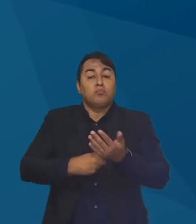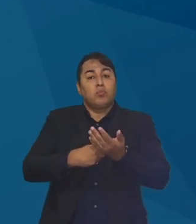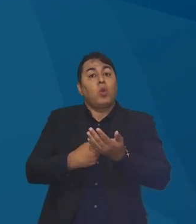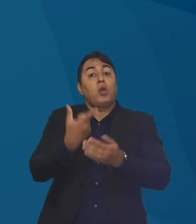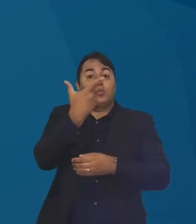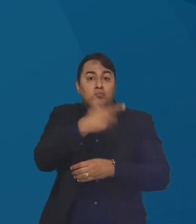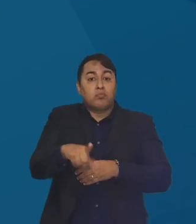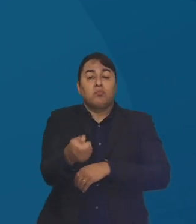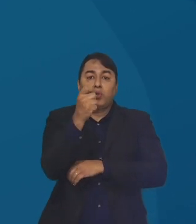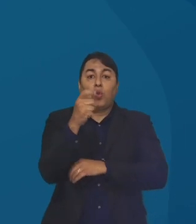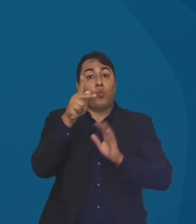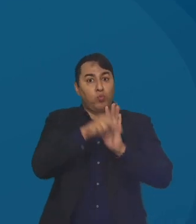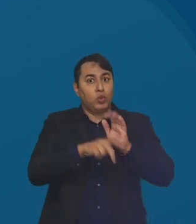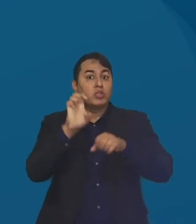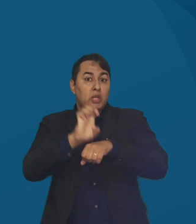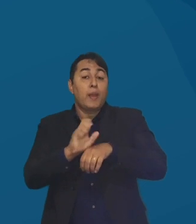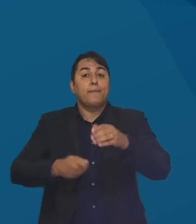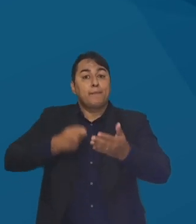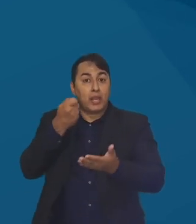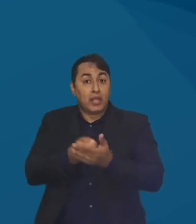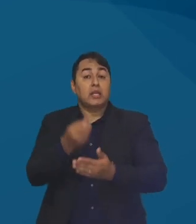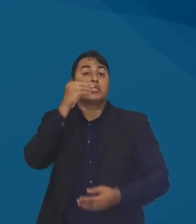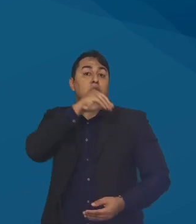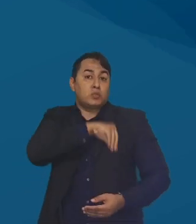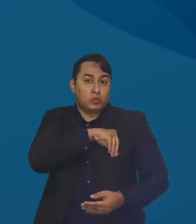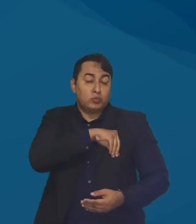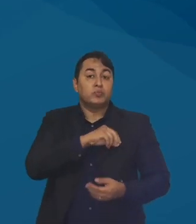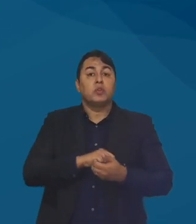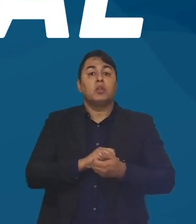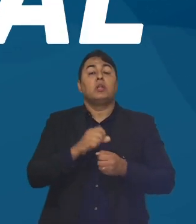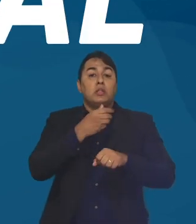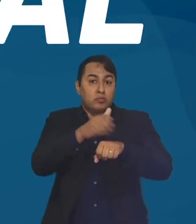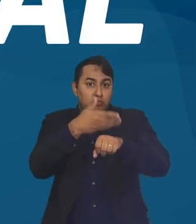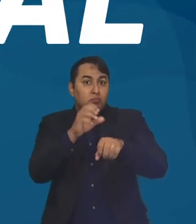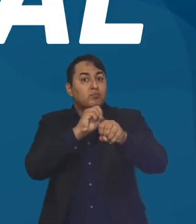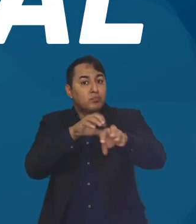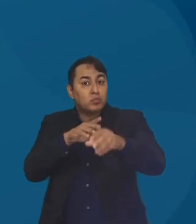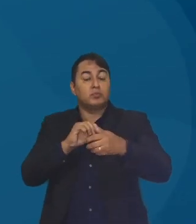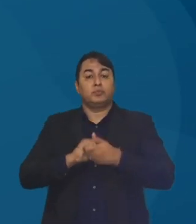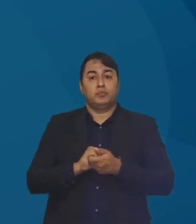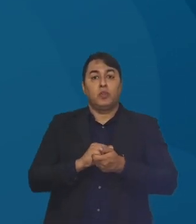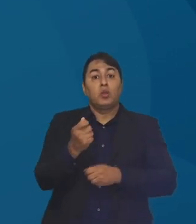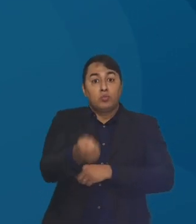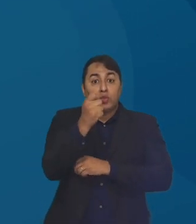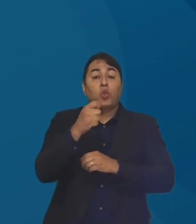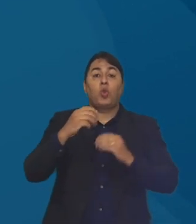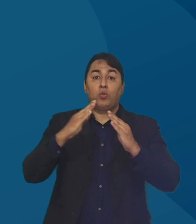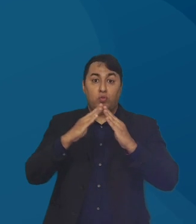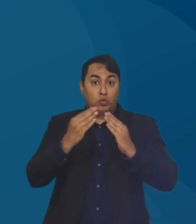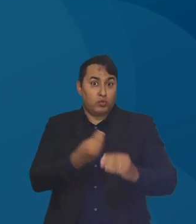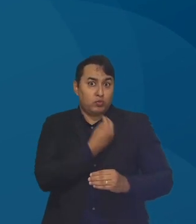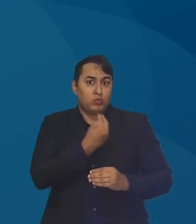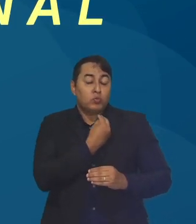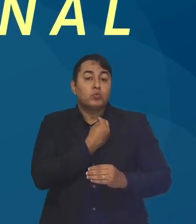cadastrarem no Repesca, o programa do Estado que vai pagar auxílio financeiro de um salário mínimo e oferecer capacitação profissional. Pescadores residentes